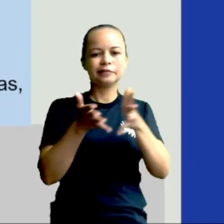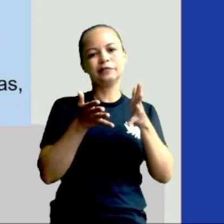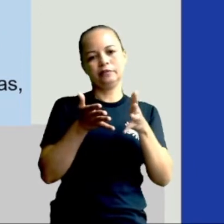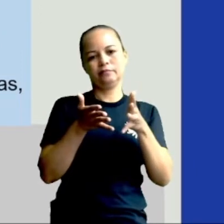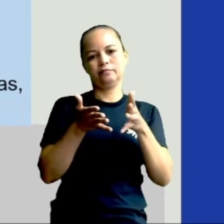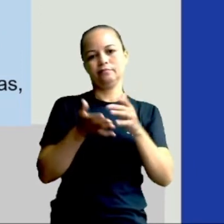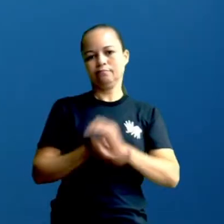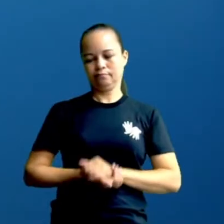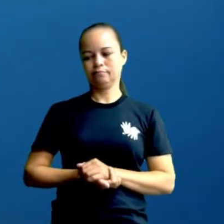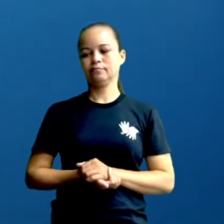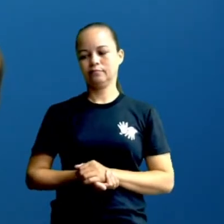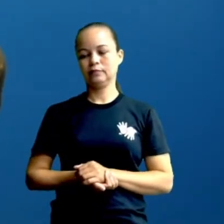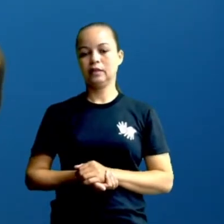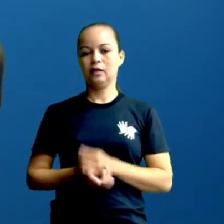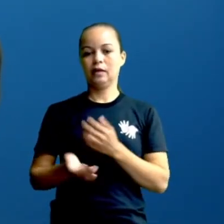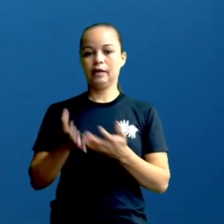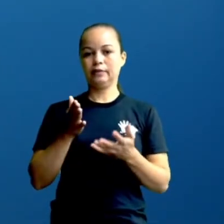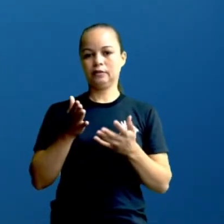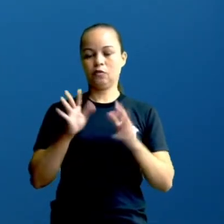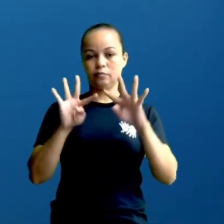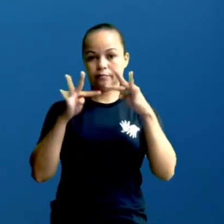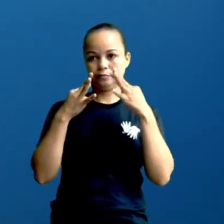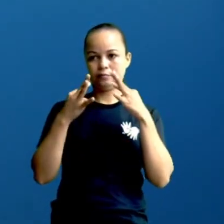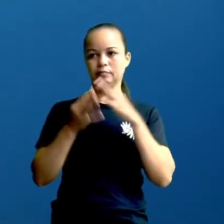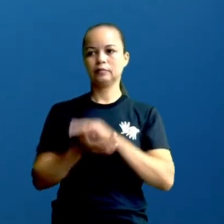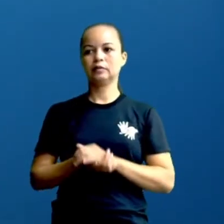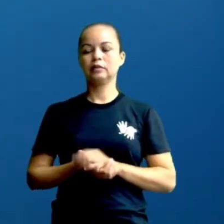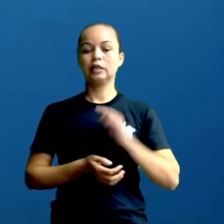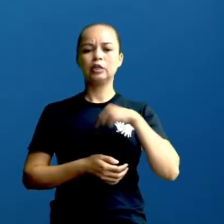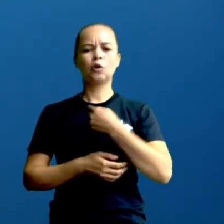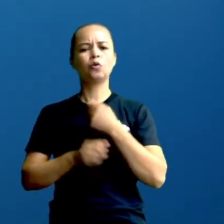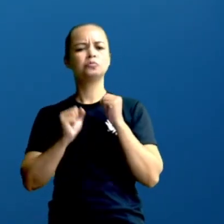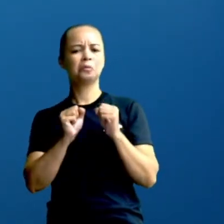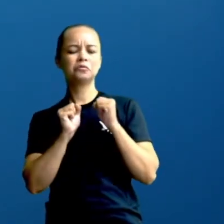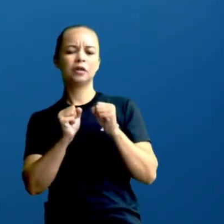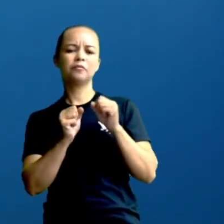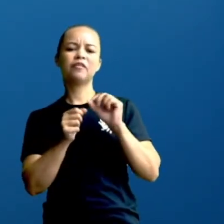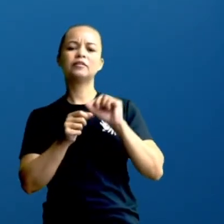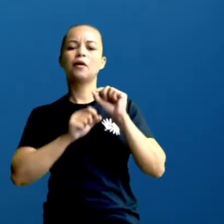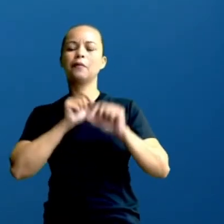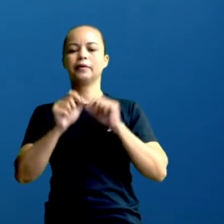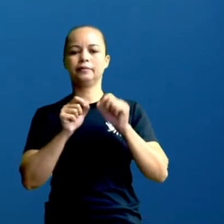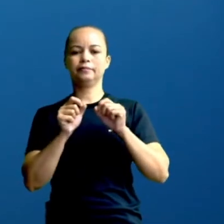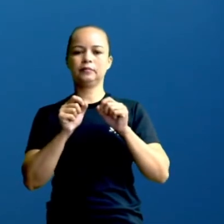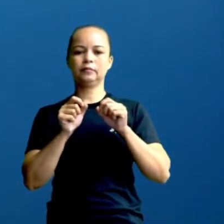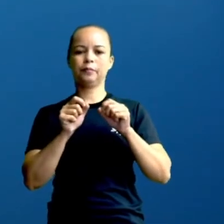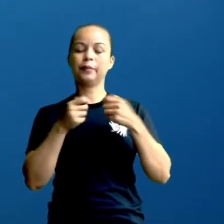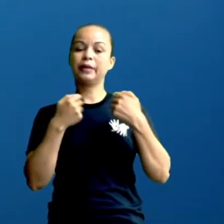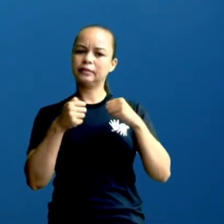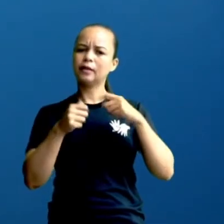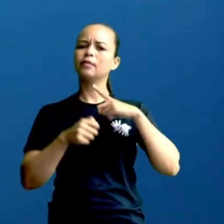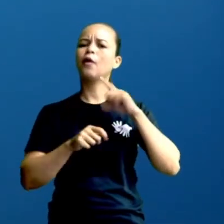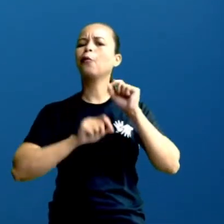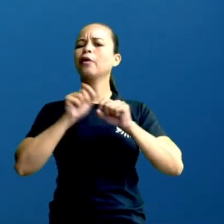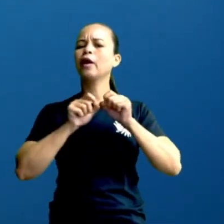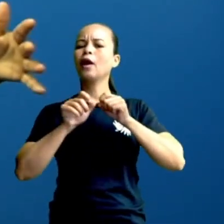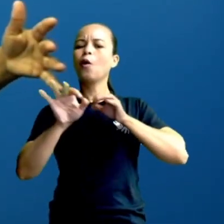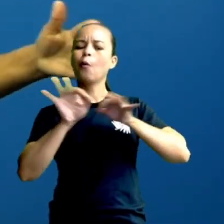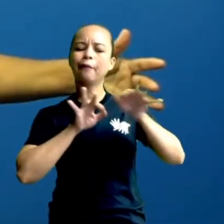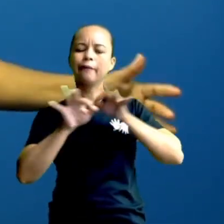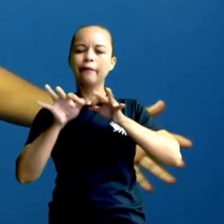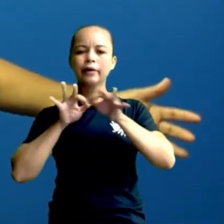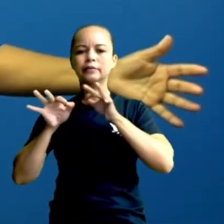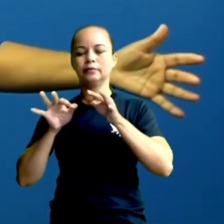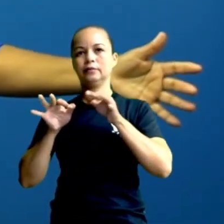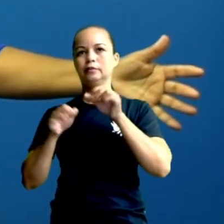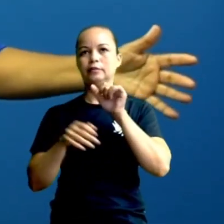vejam só, olha para cá. O que a gente pode fazer? Primeiro é organização, é você se organizar. Sua